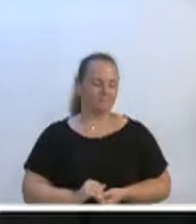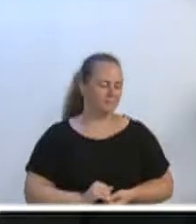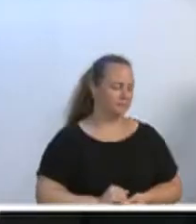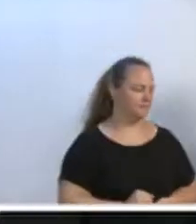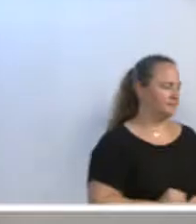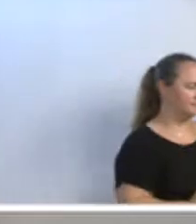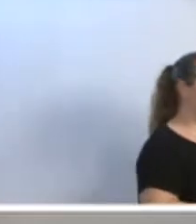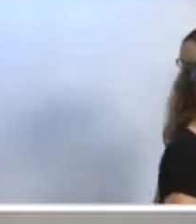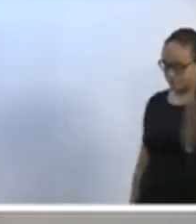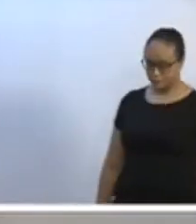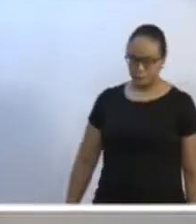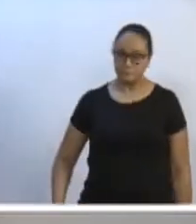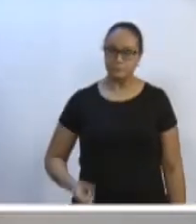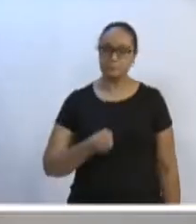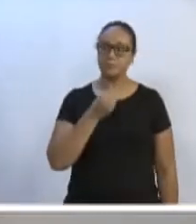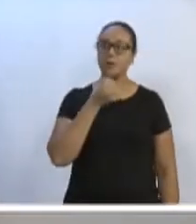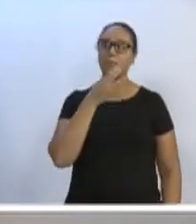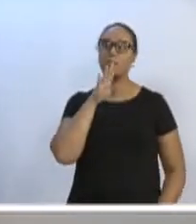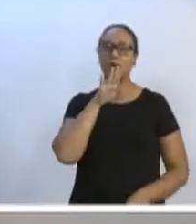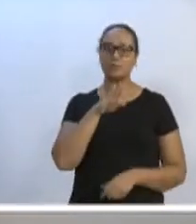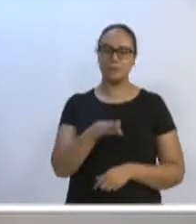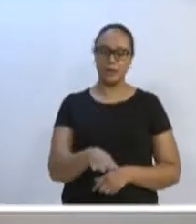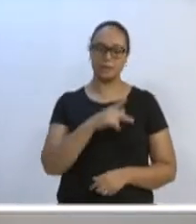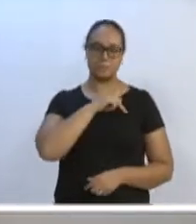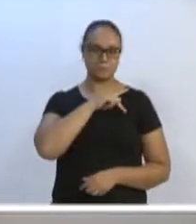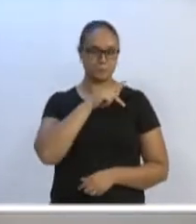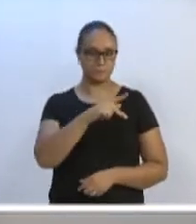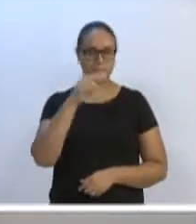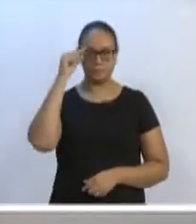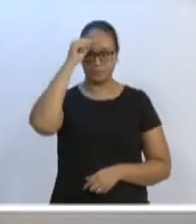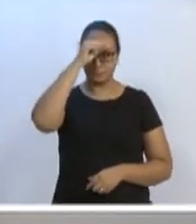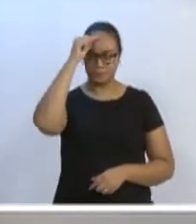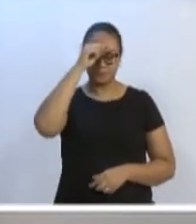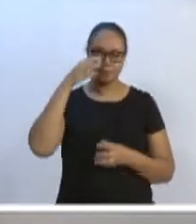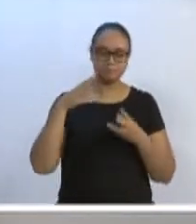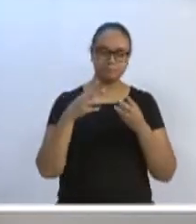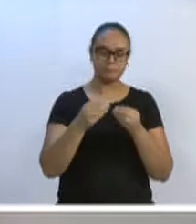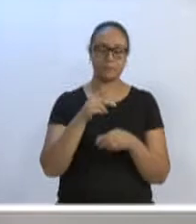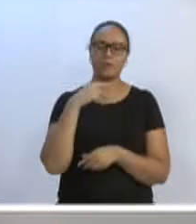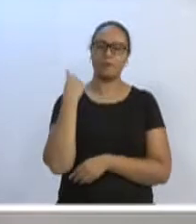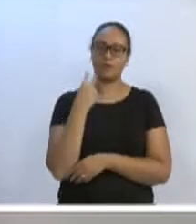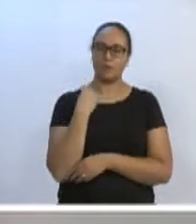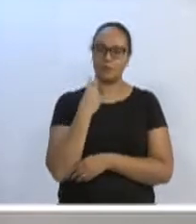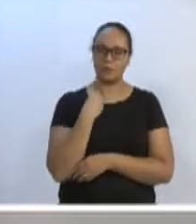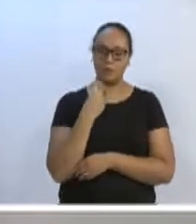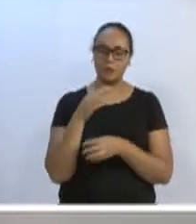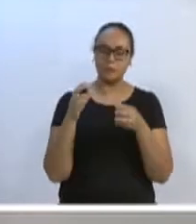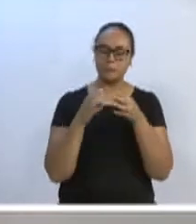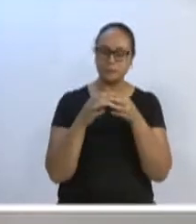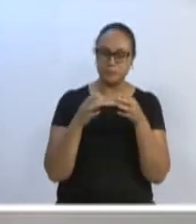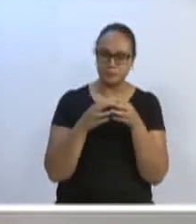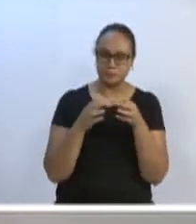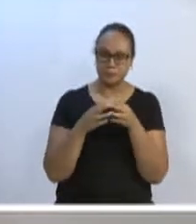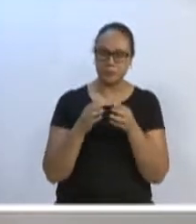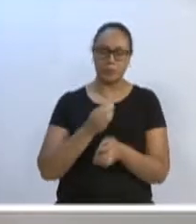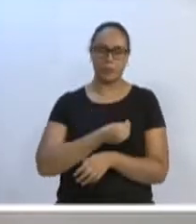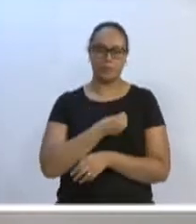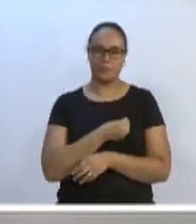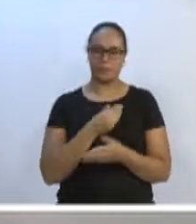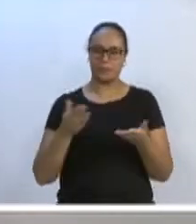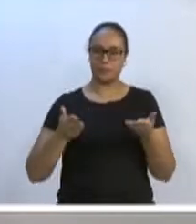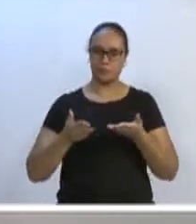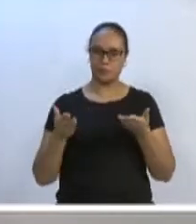Boa tarde, presidente Marcos da Rosa, os senhores vereadores, o seleto grupo que se faz presente aqui